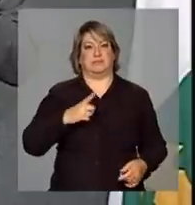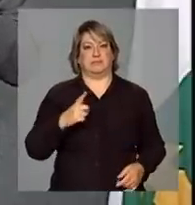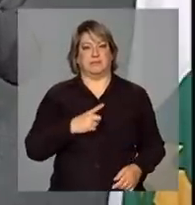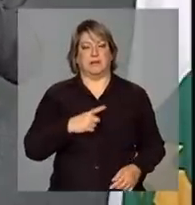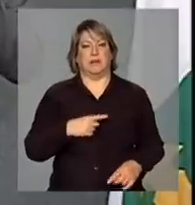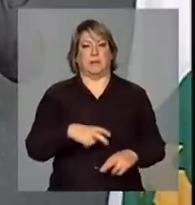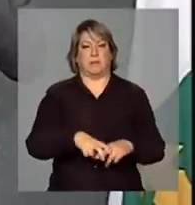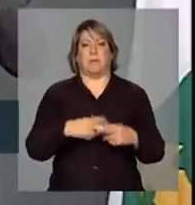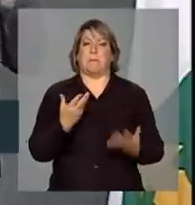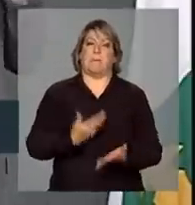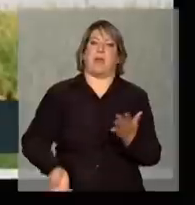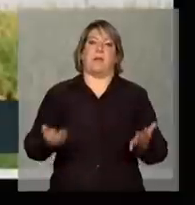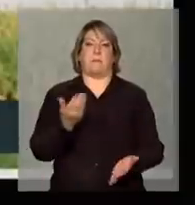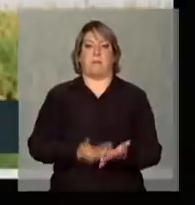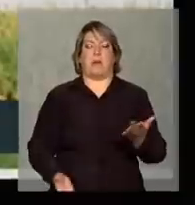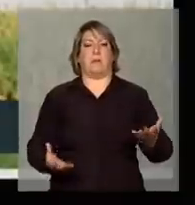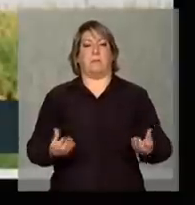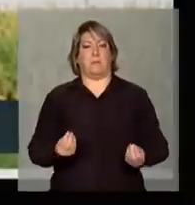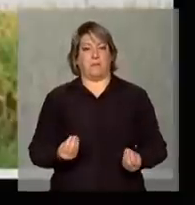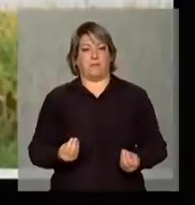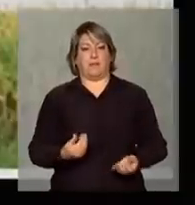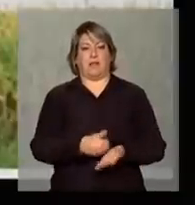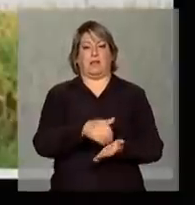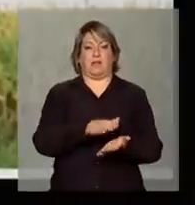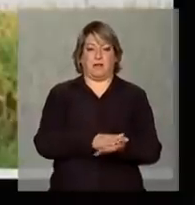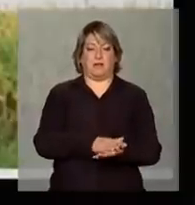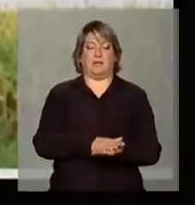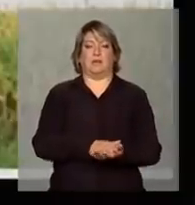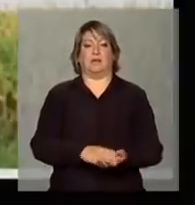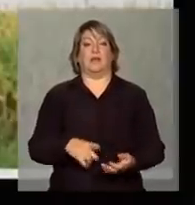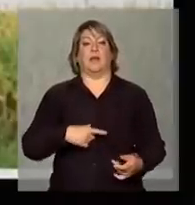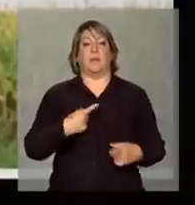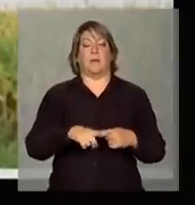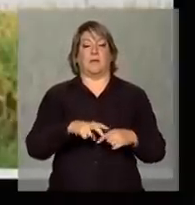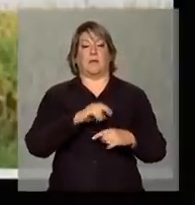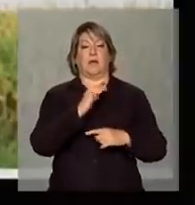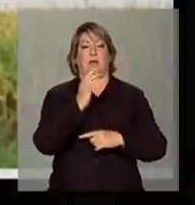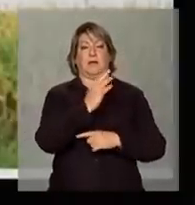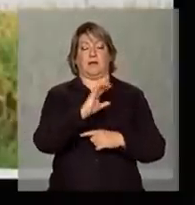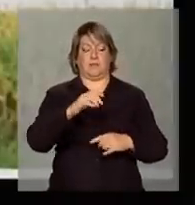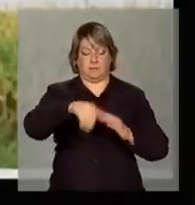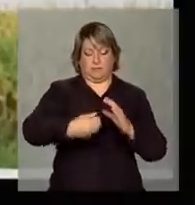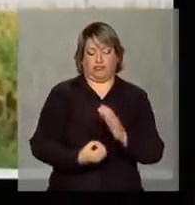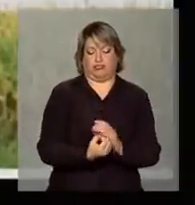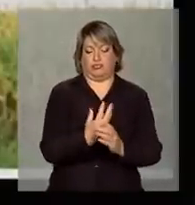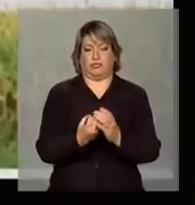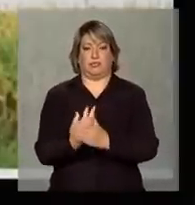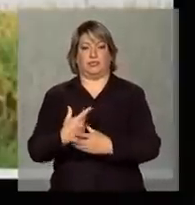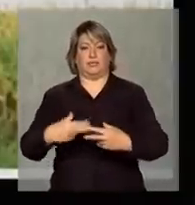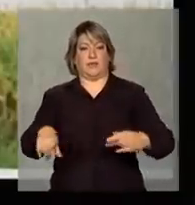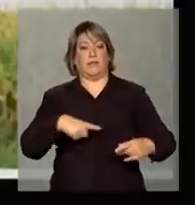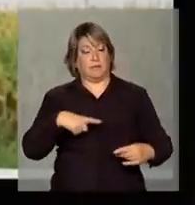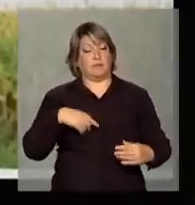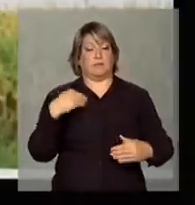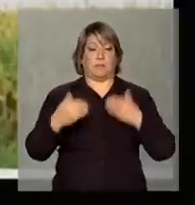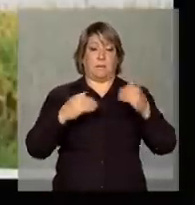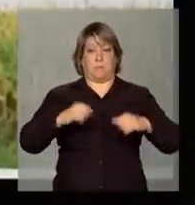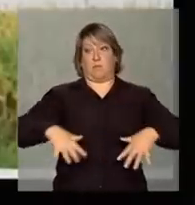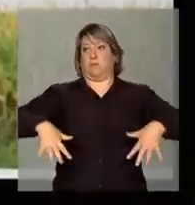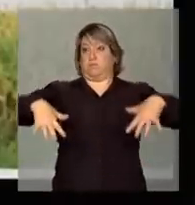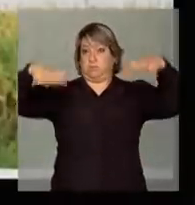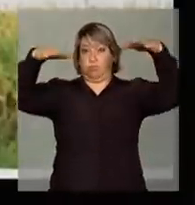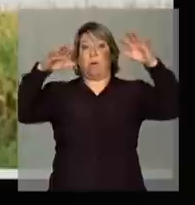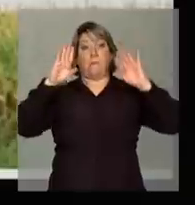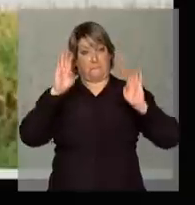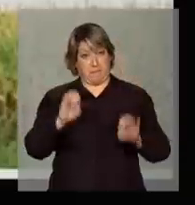as perdas que nós estamos registrando. Aqui a situação das lavouras, inclusive se envolveu bem em termos de altura, mas